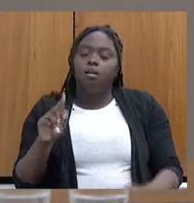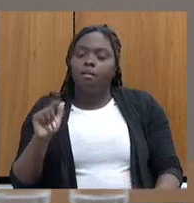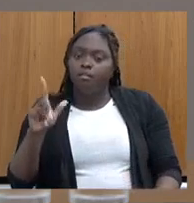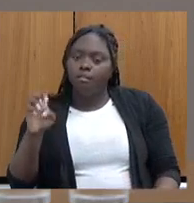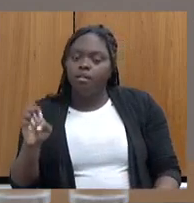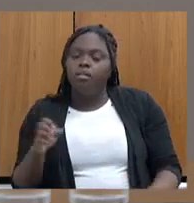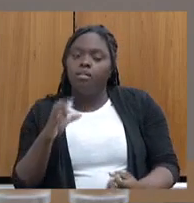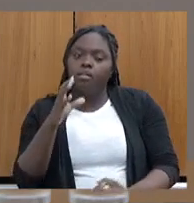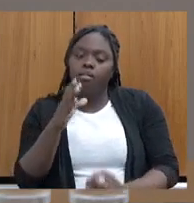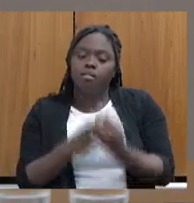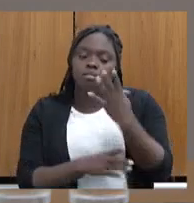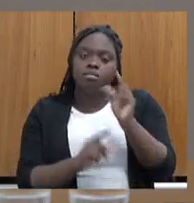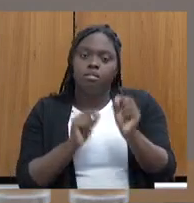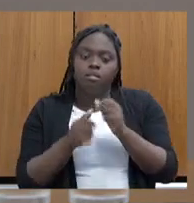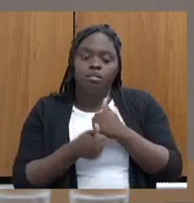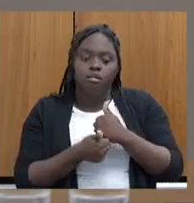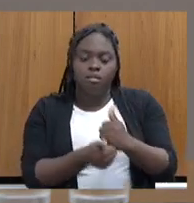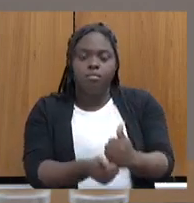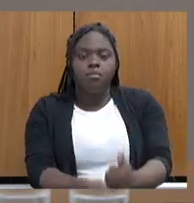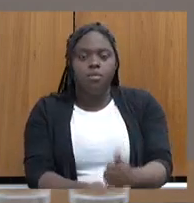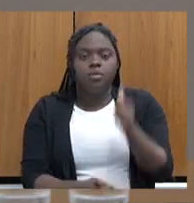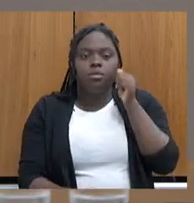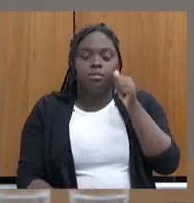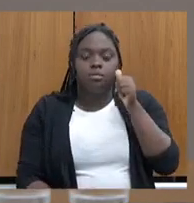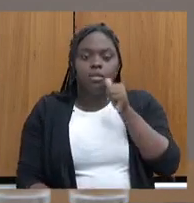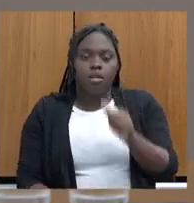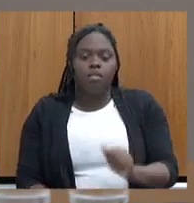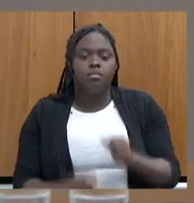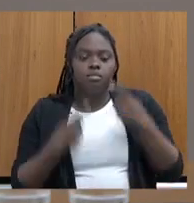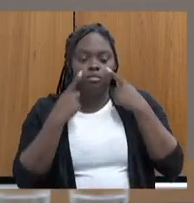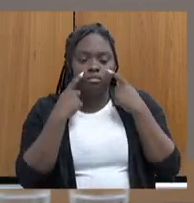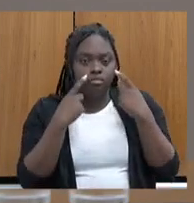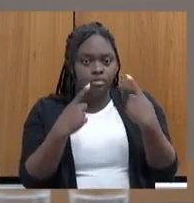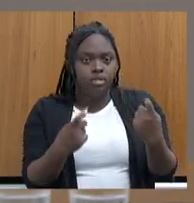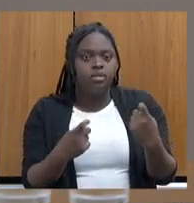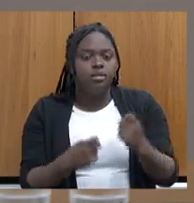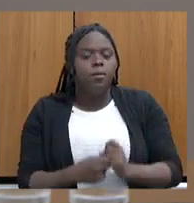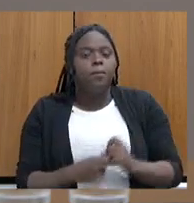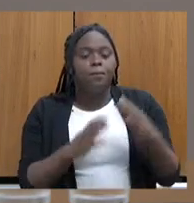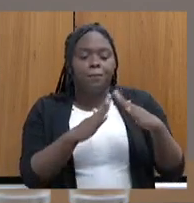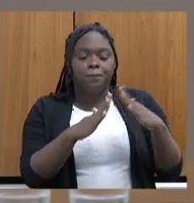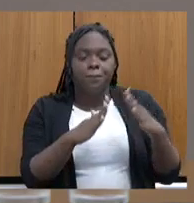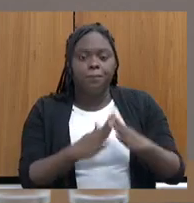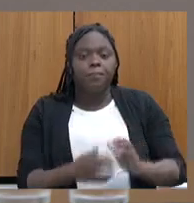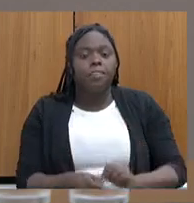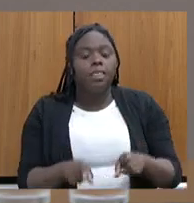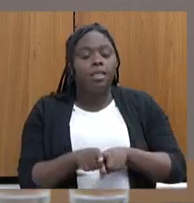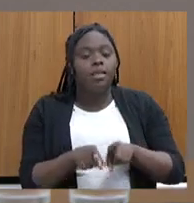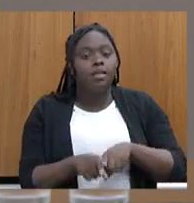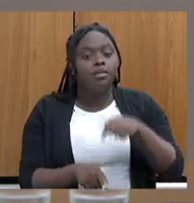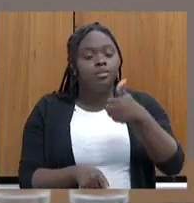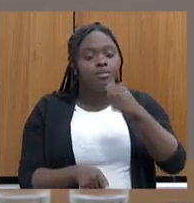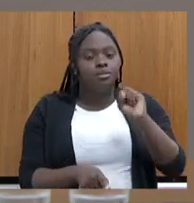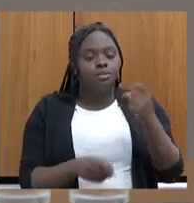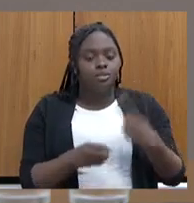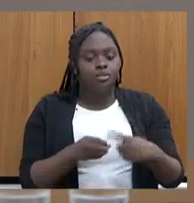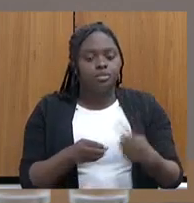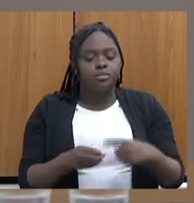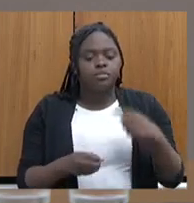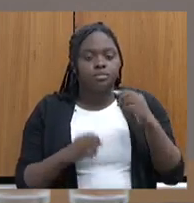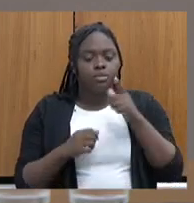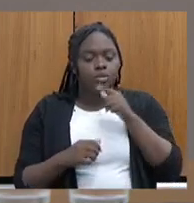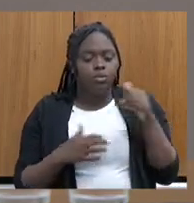Apoio a Mulheres Vítimas de Violência Doméstica, atendimento presencial e virtual online aos 18 municípios da Bacia do Paraupeba.